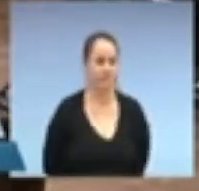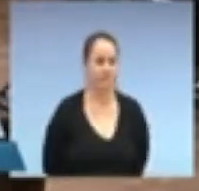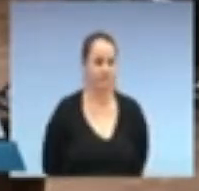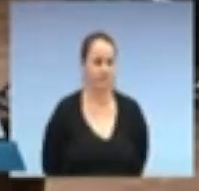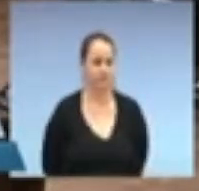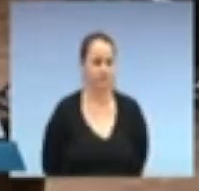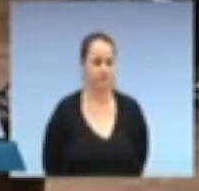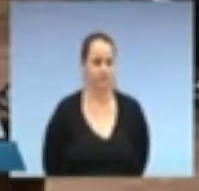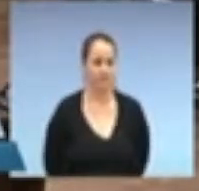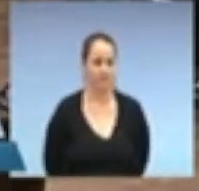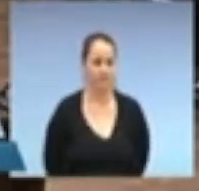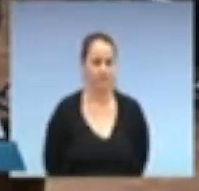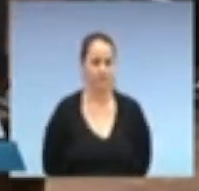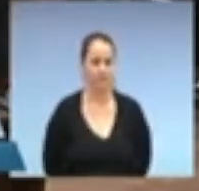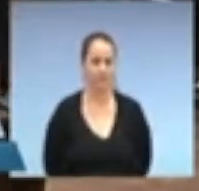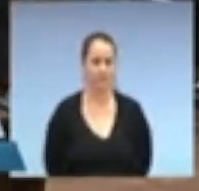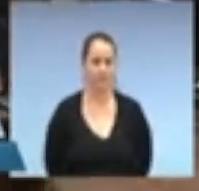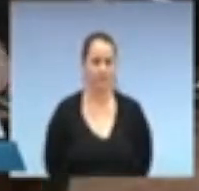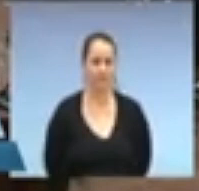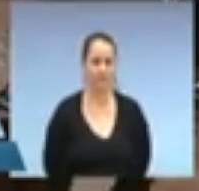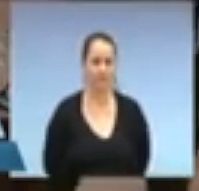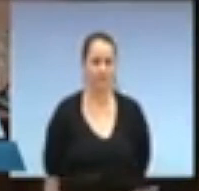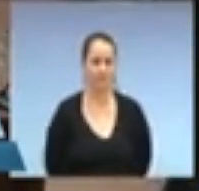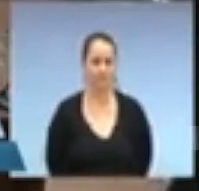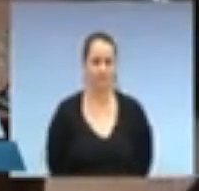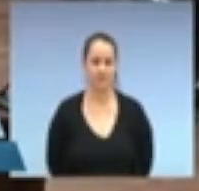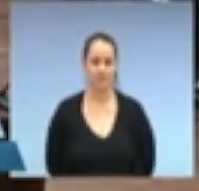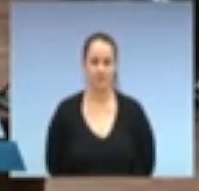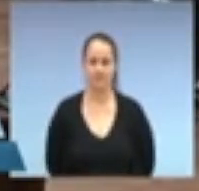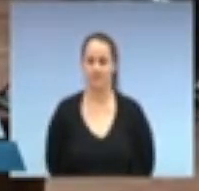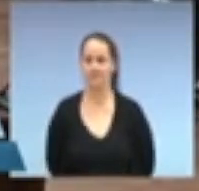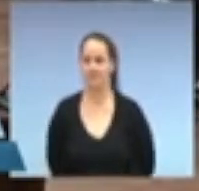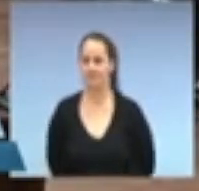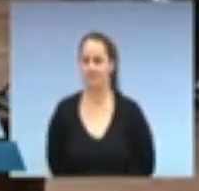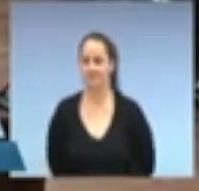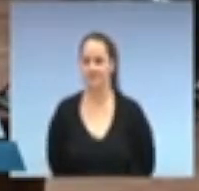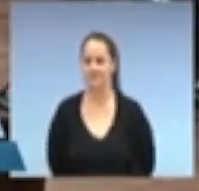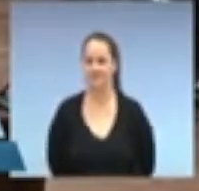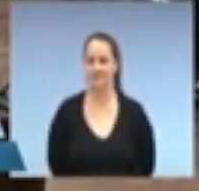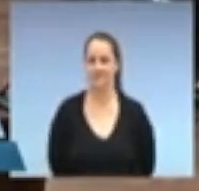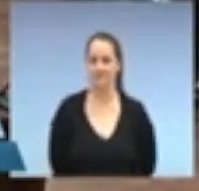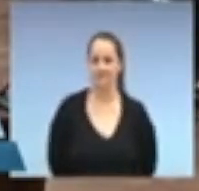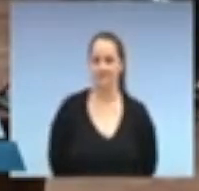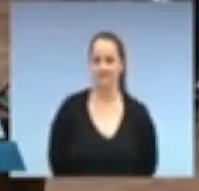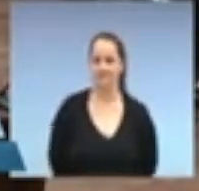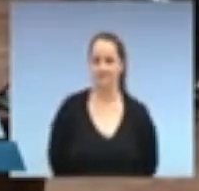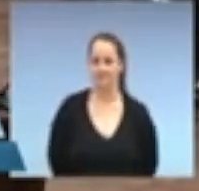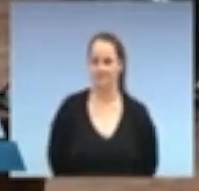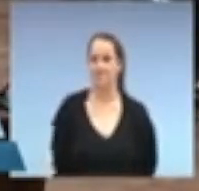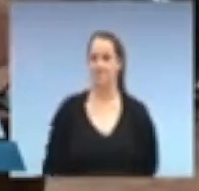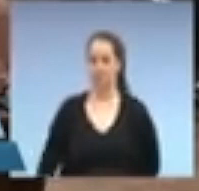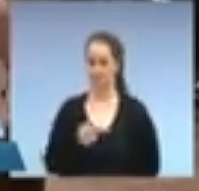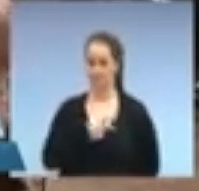conscientização da sociedade e denunciando, mas eu acho que é fundamental nós termos mais mulheres ocupando esses espaços,